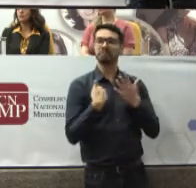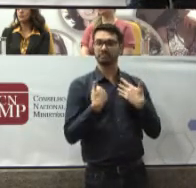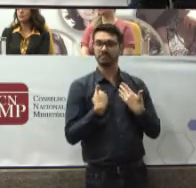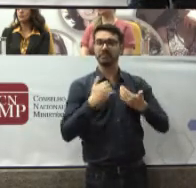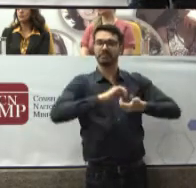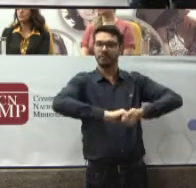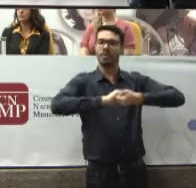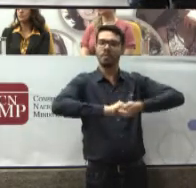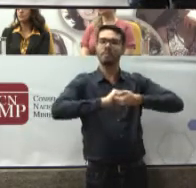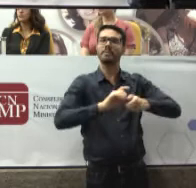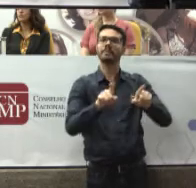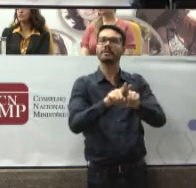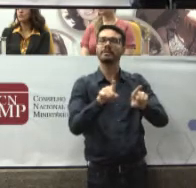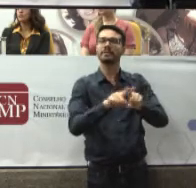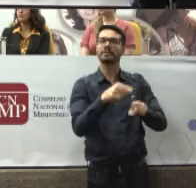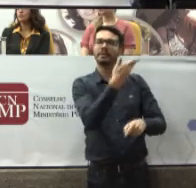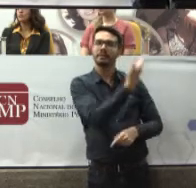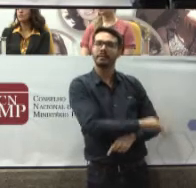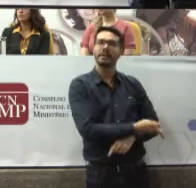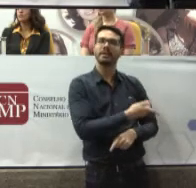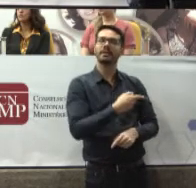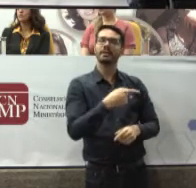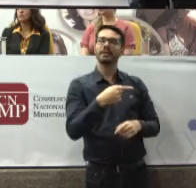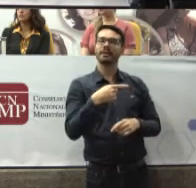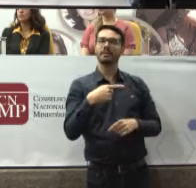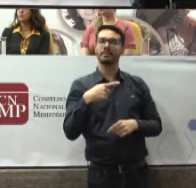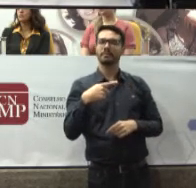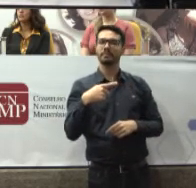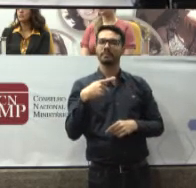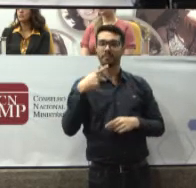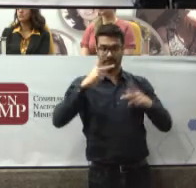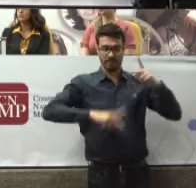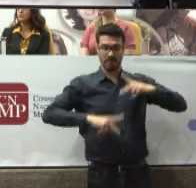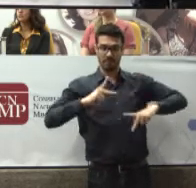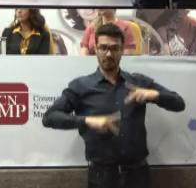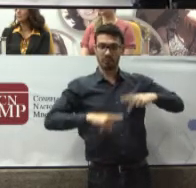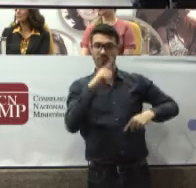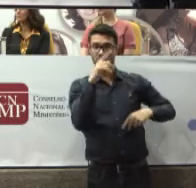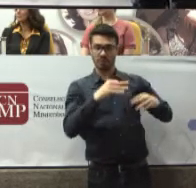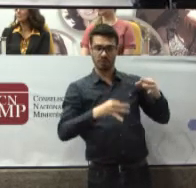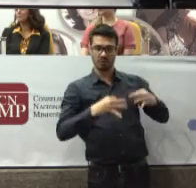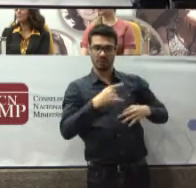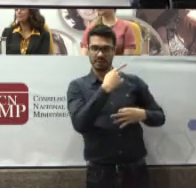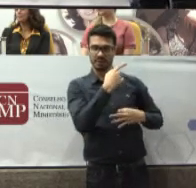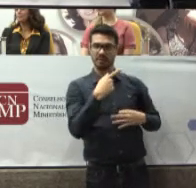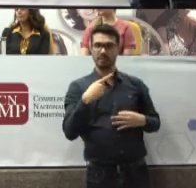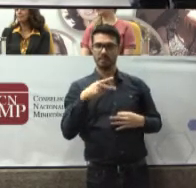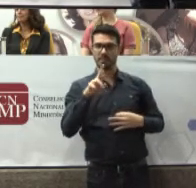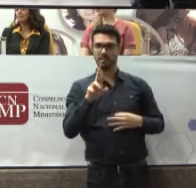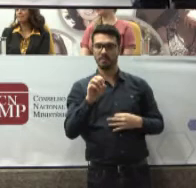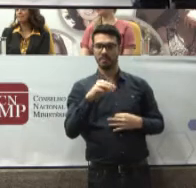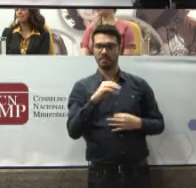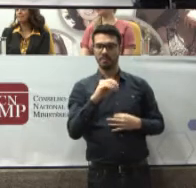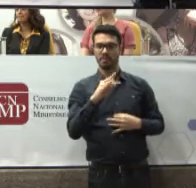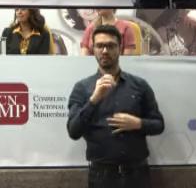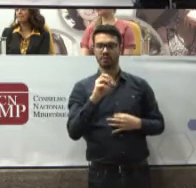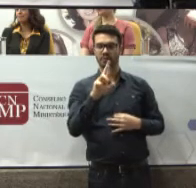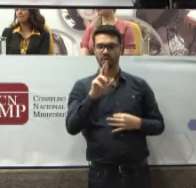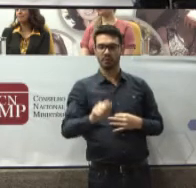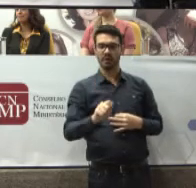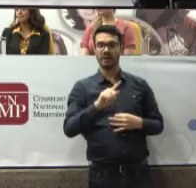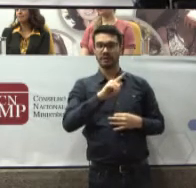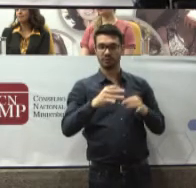também a promotora de justiça do Estado de Goiás Que integra justamente esta comissão E cuidou da